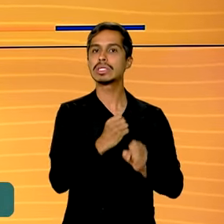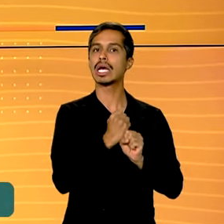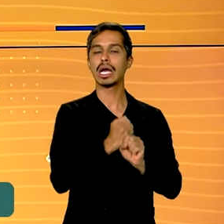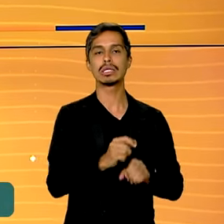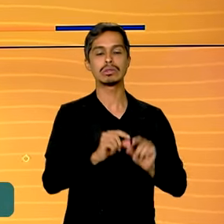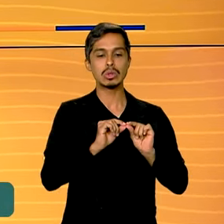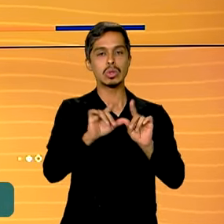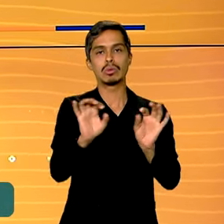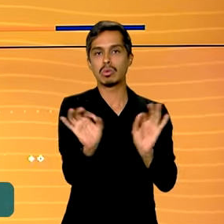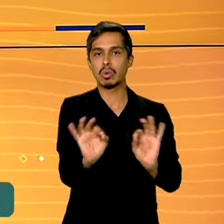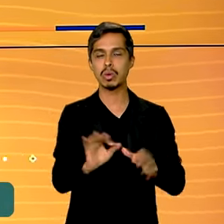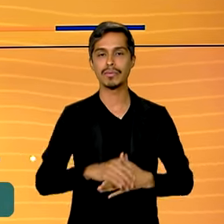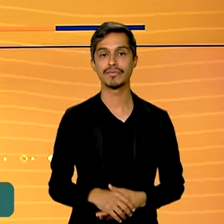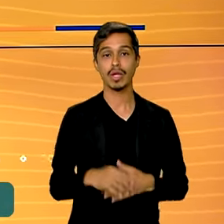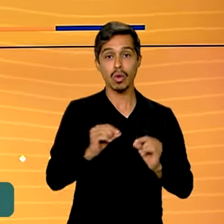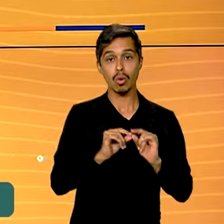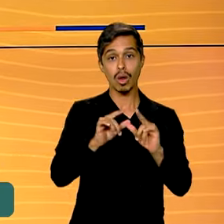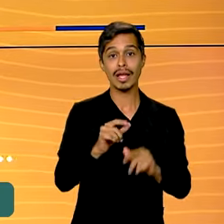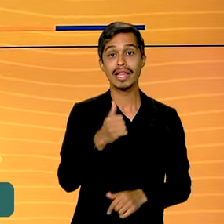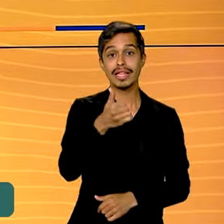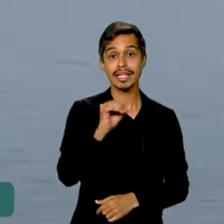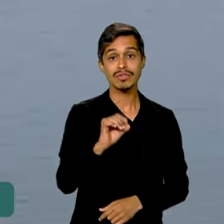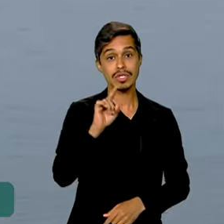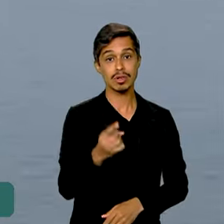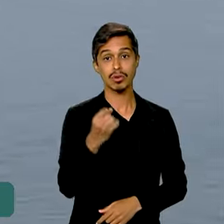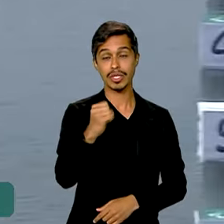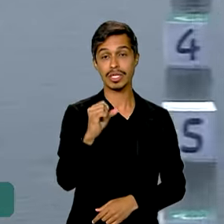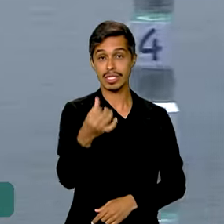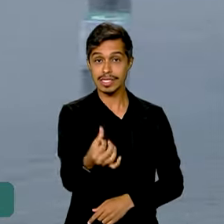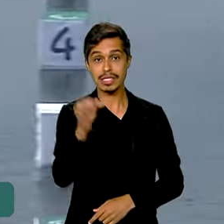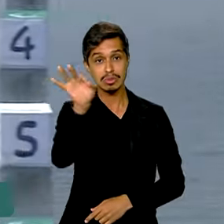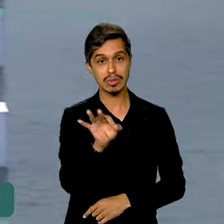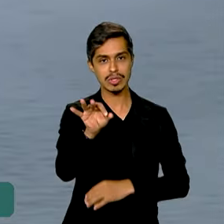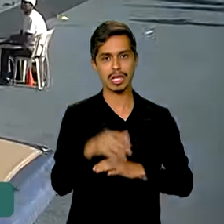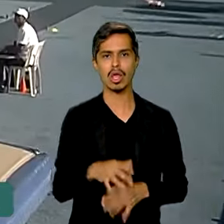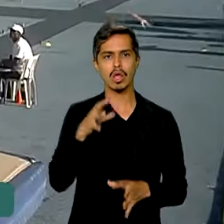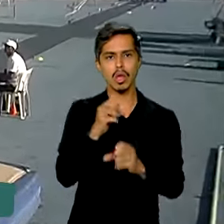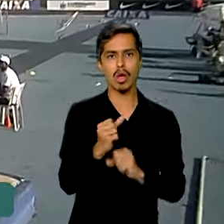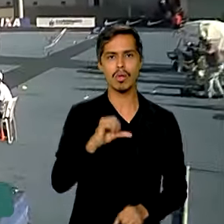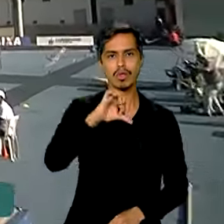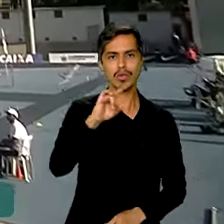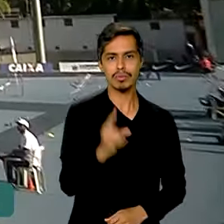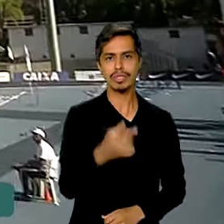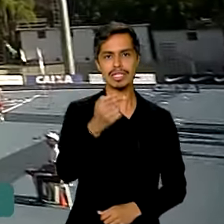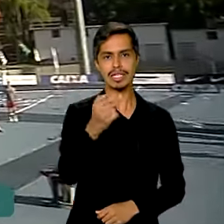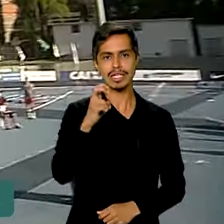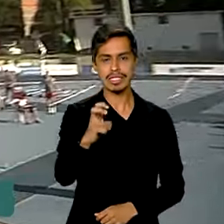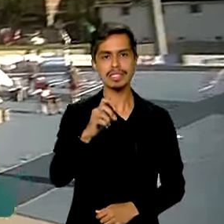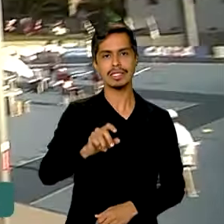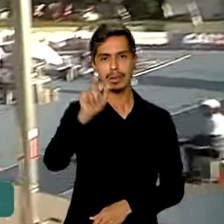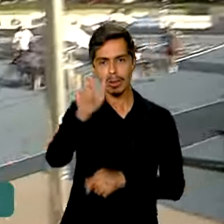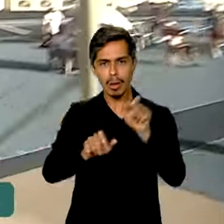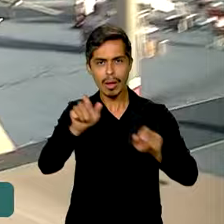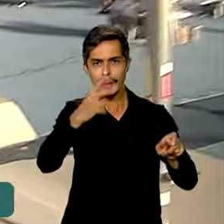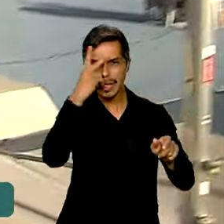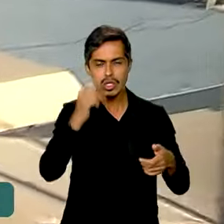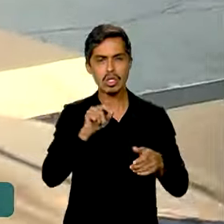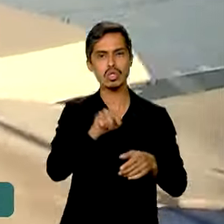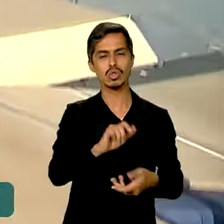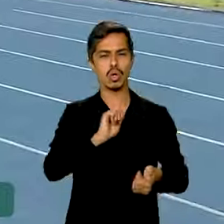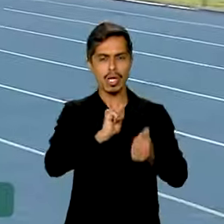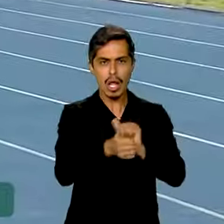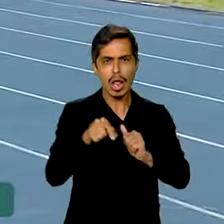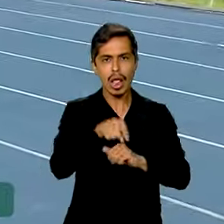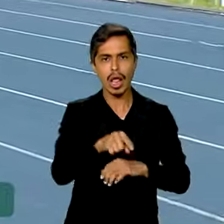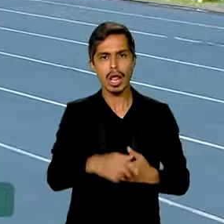reajuste será de 10,86% ao todo 9.075 atletas olímpicos e paralímpicos